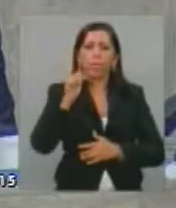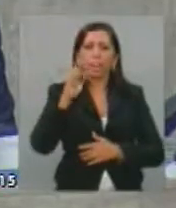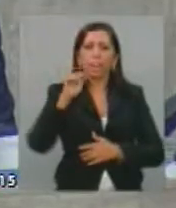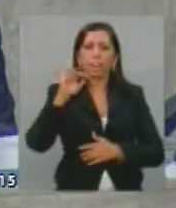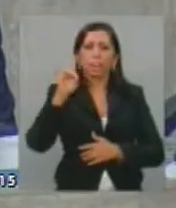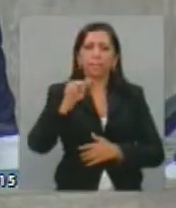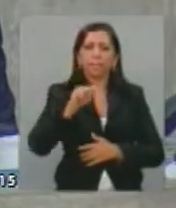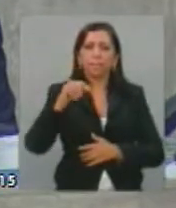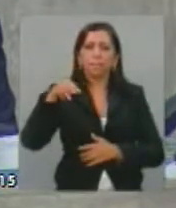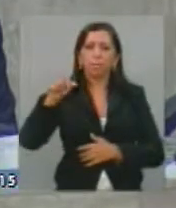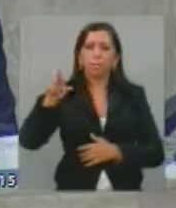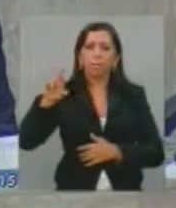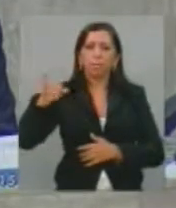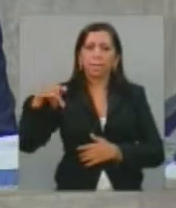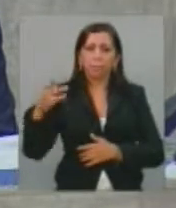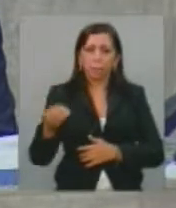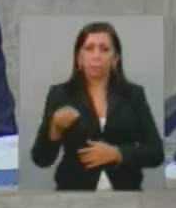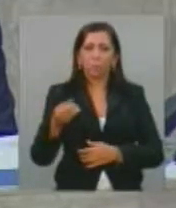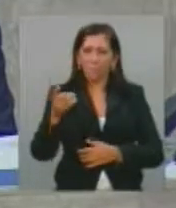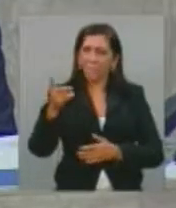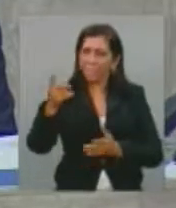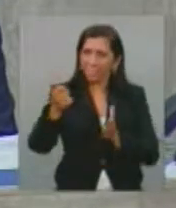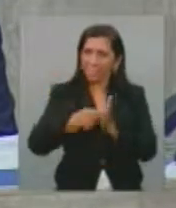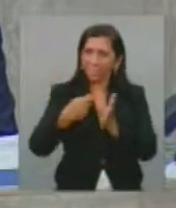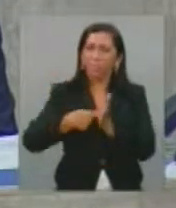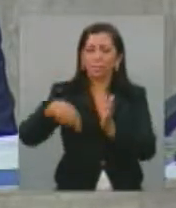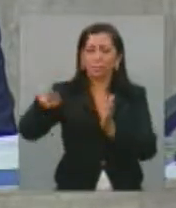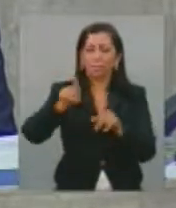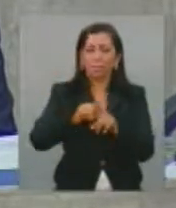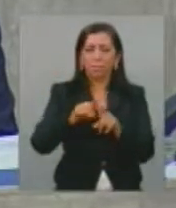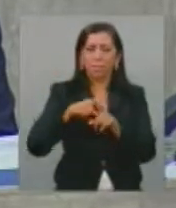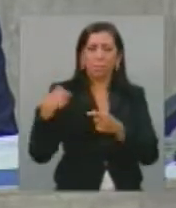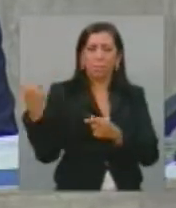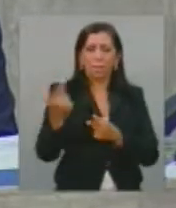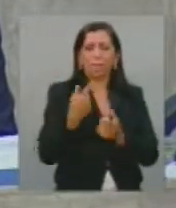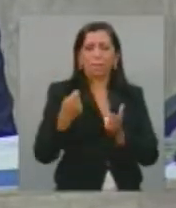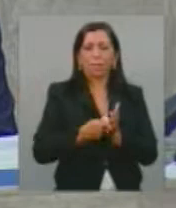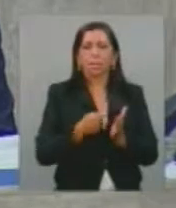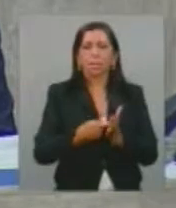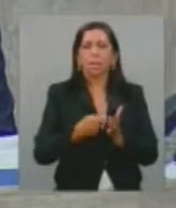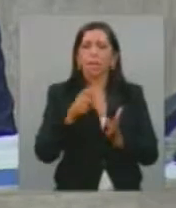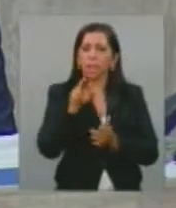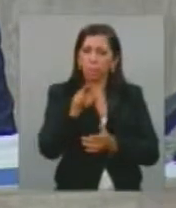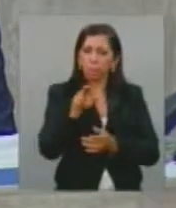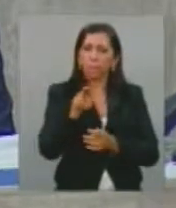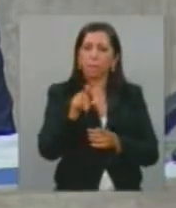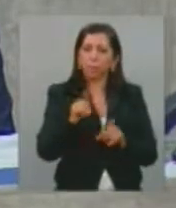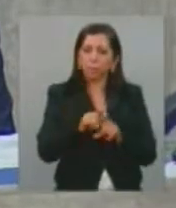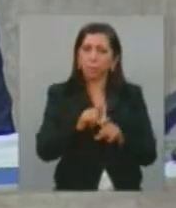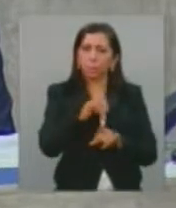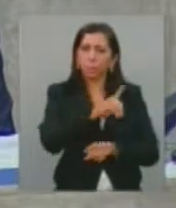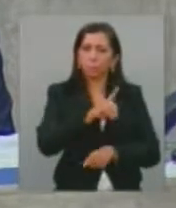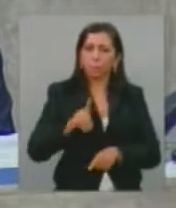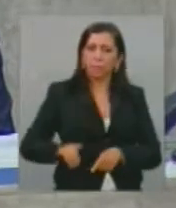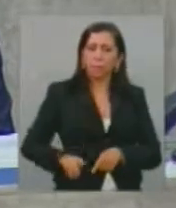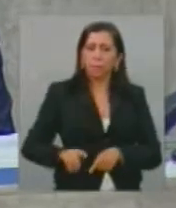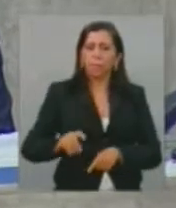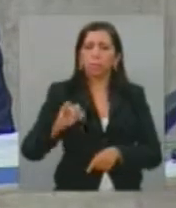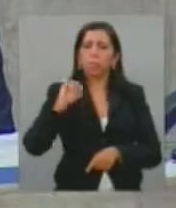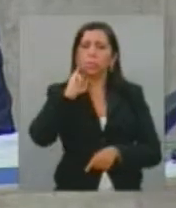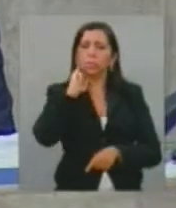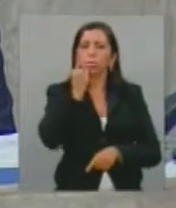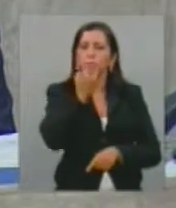Assinei, inclusive, o manifesto. Pronto, assinamos. Que é a irmã, por coincidência, do deputado João Jaime.